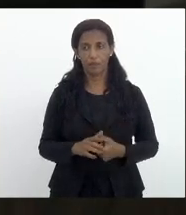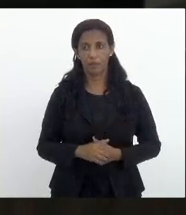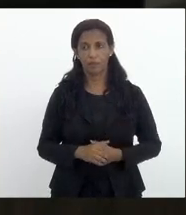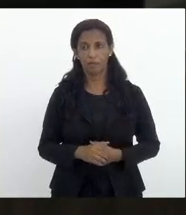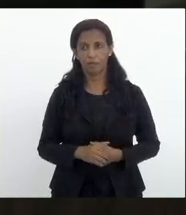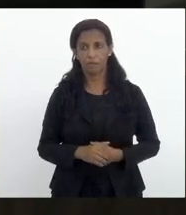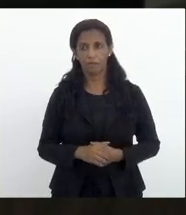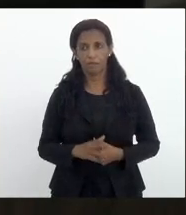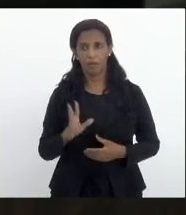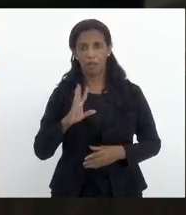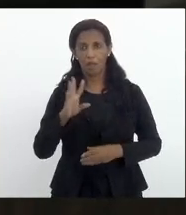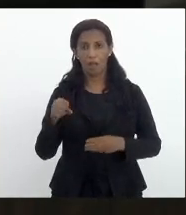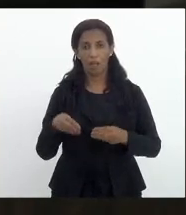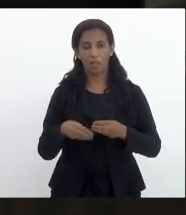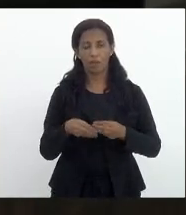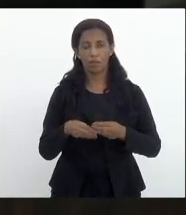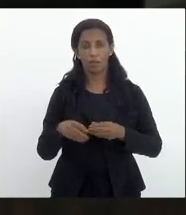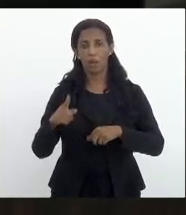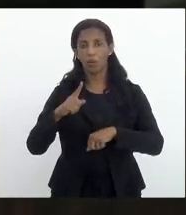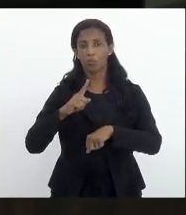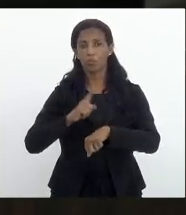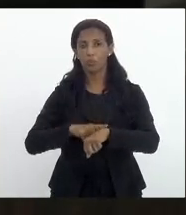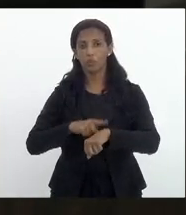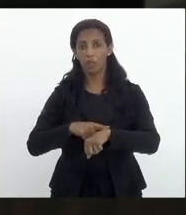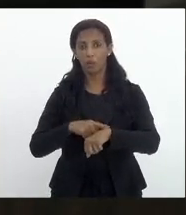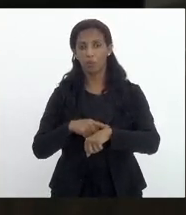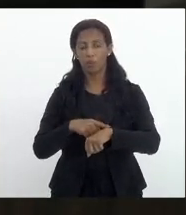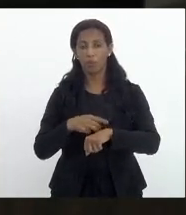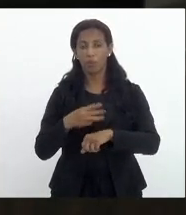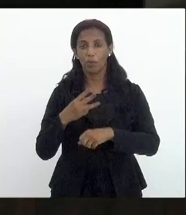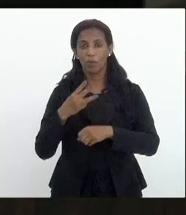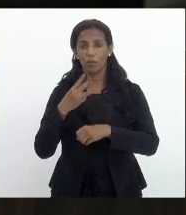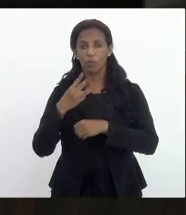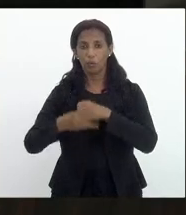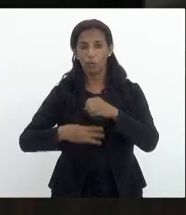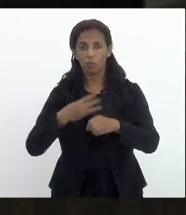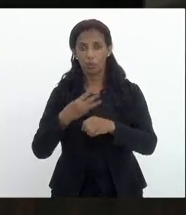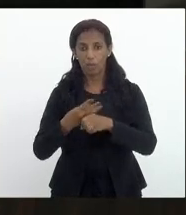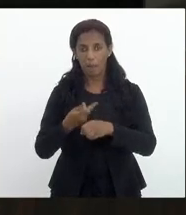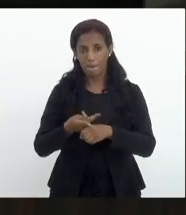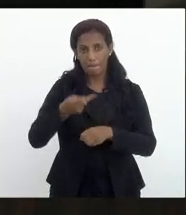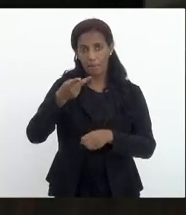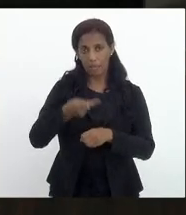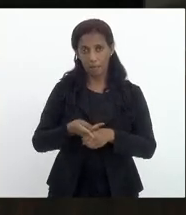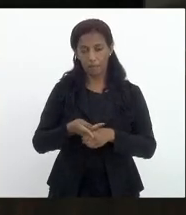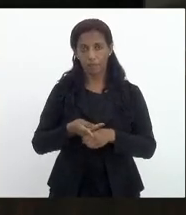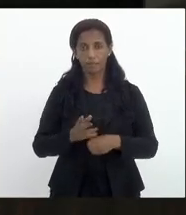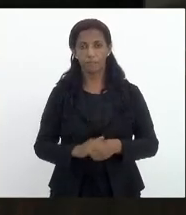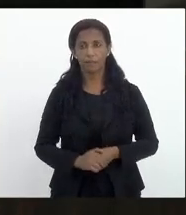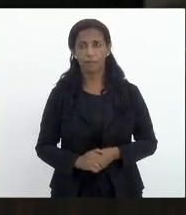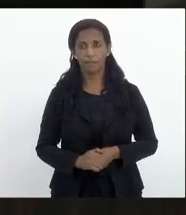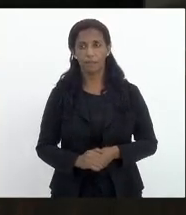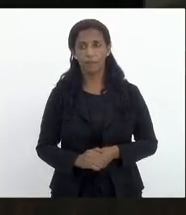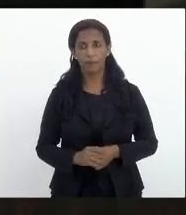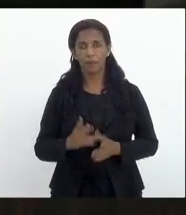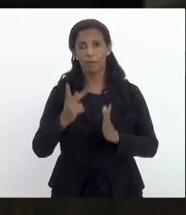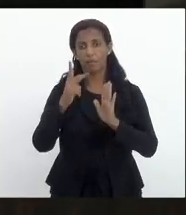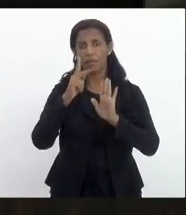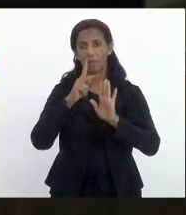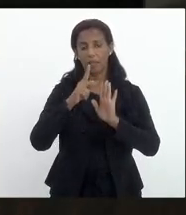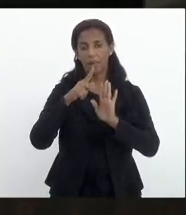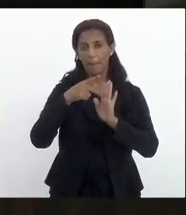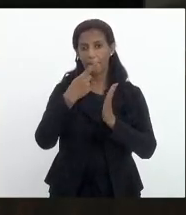do adicional do tempo do triênio, que será... estará na pauta das